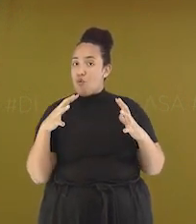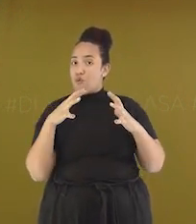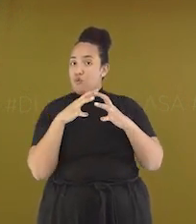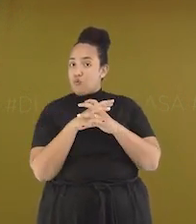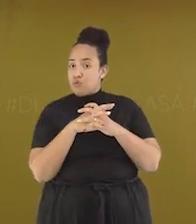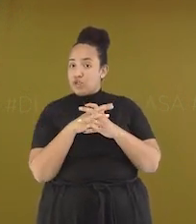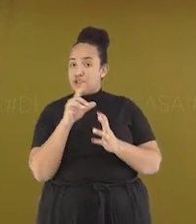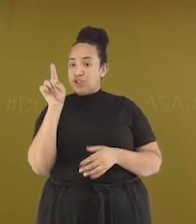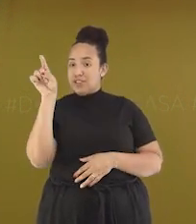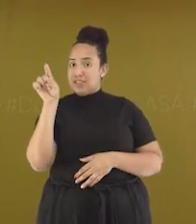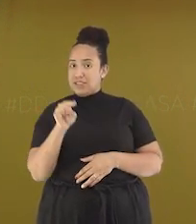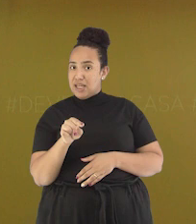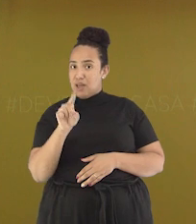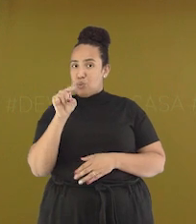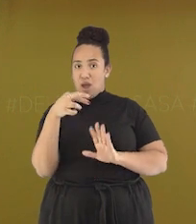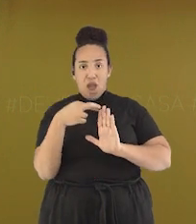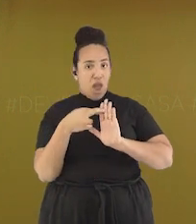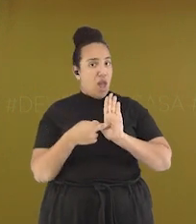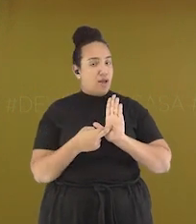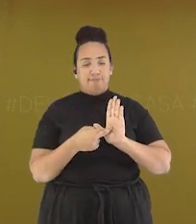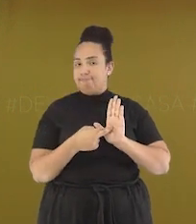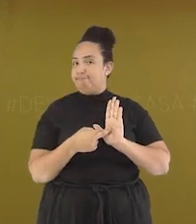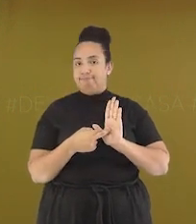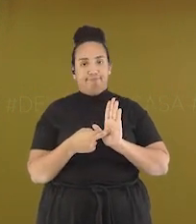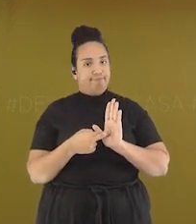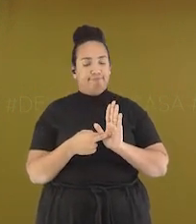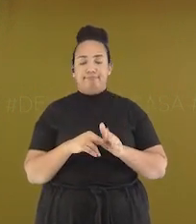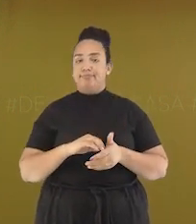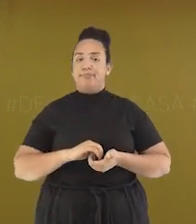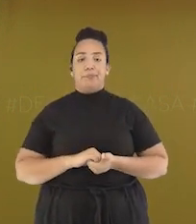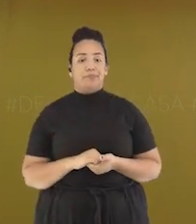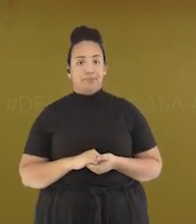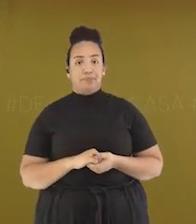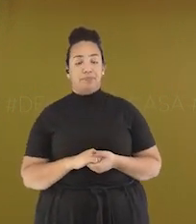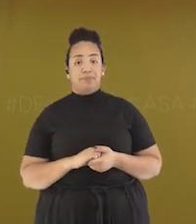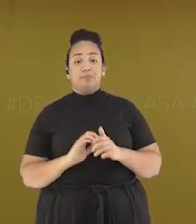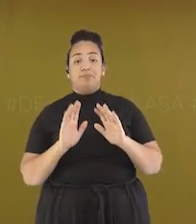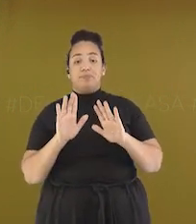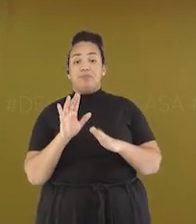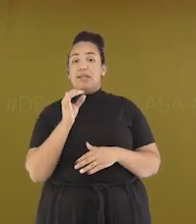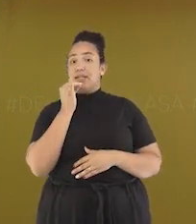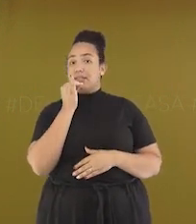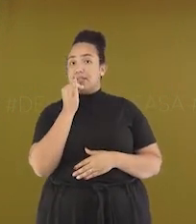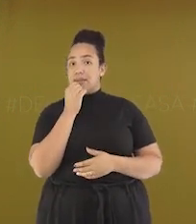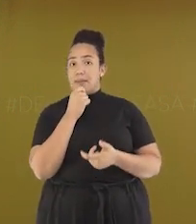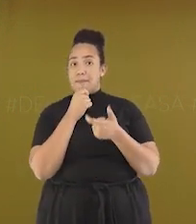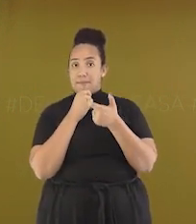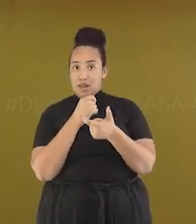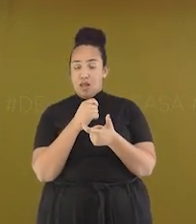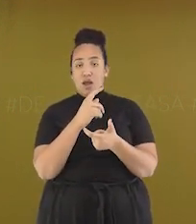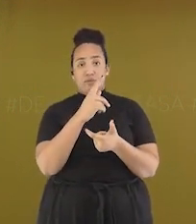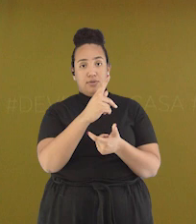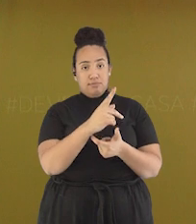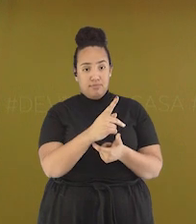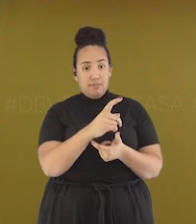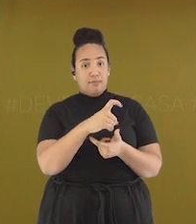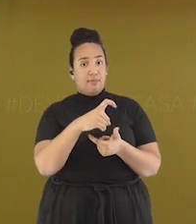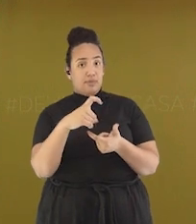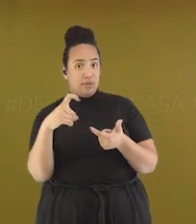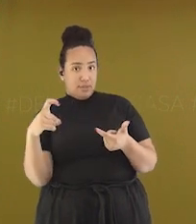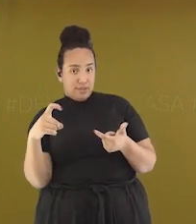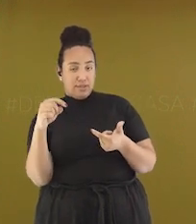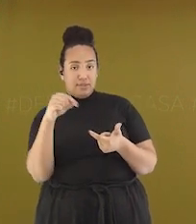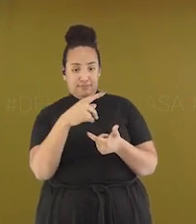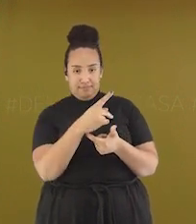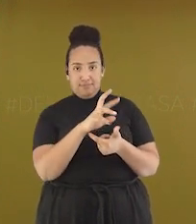com acentuação. Mas, no caso das palavras proparoxítonas, elas sempre